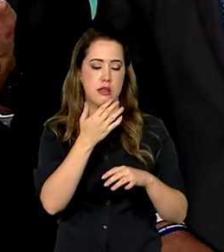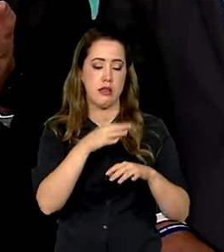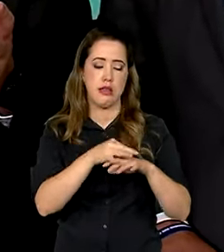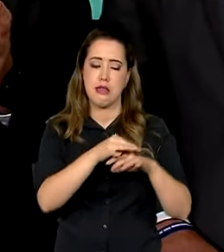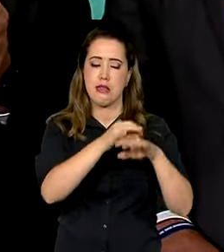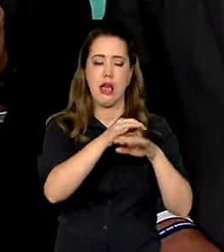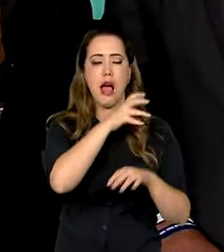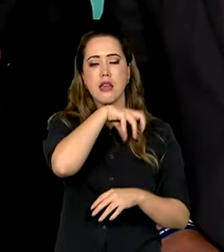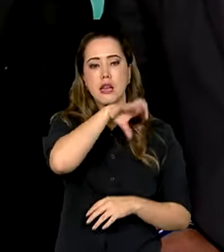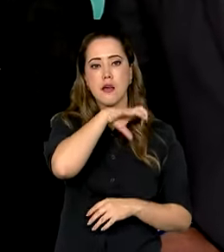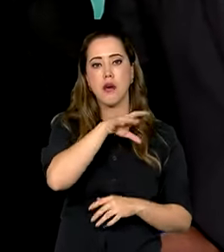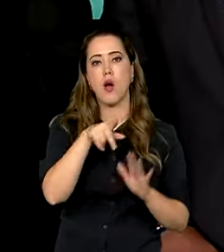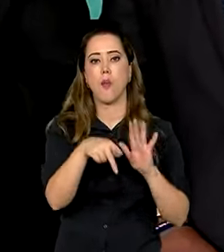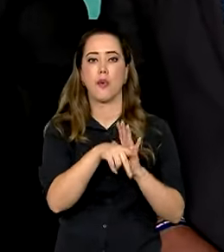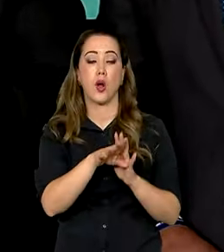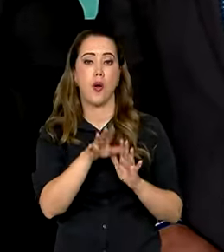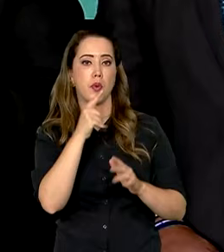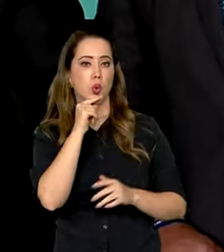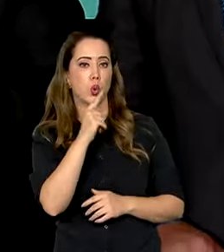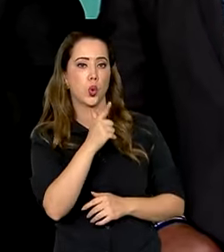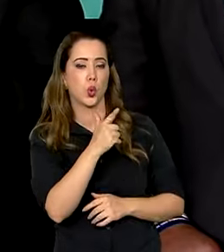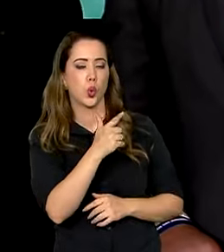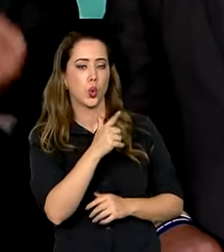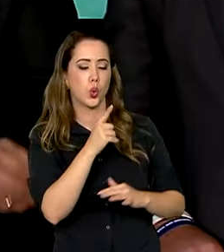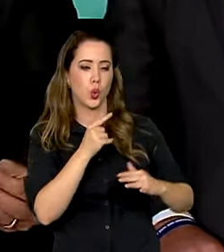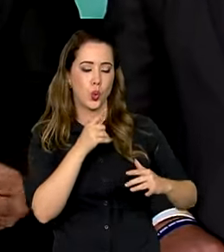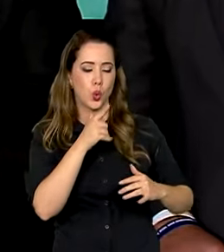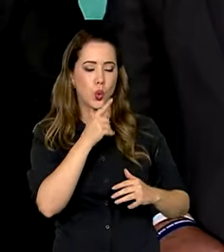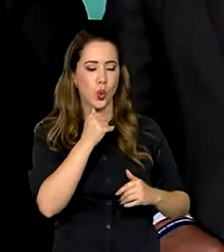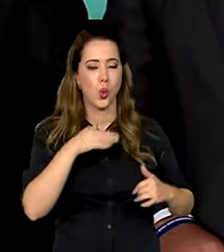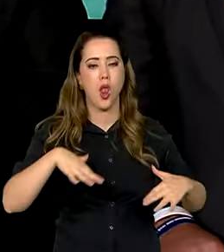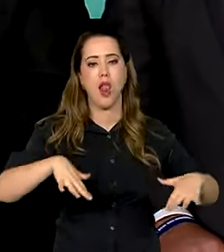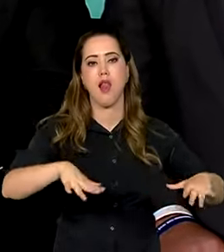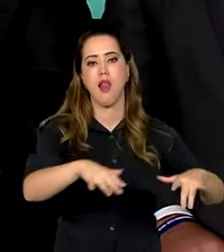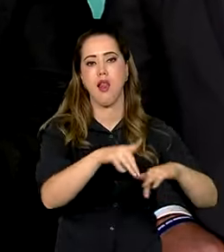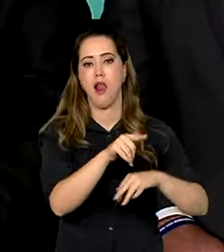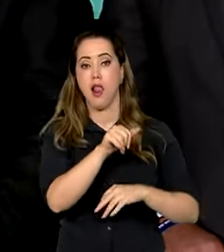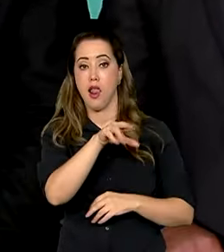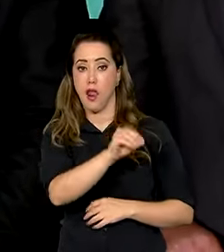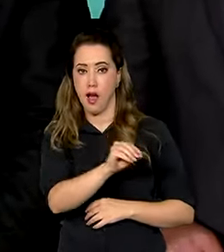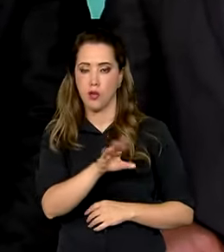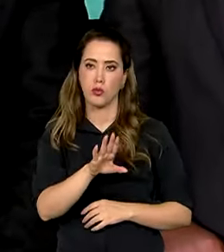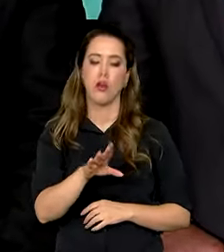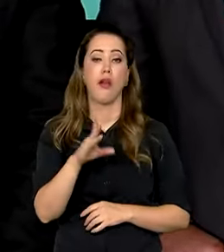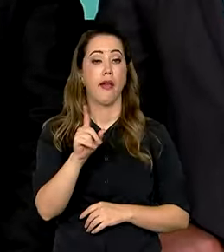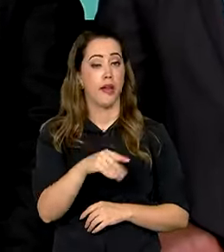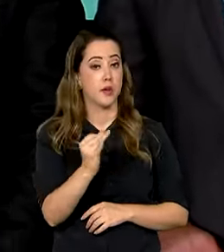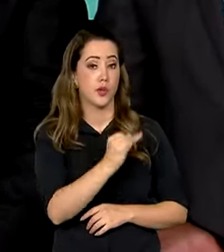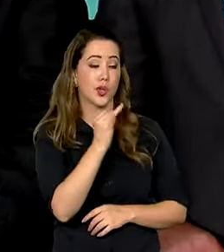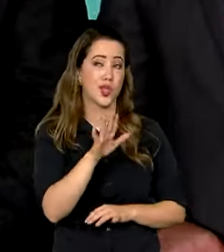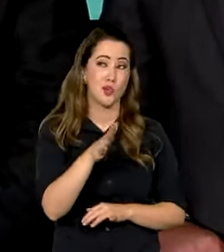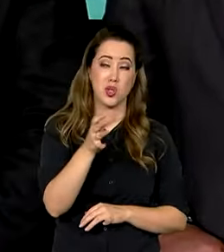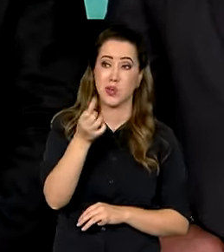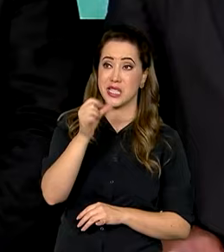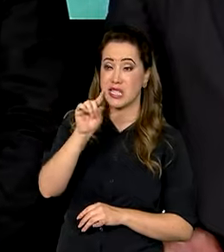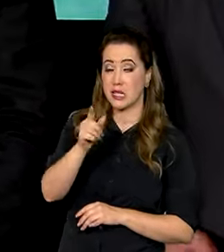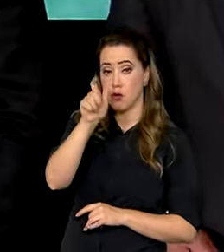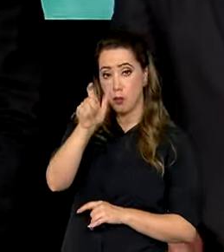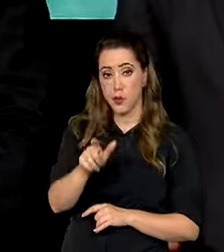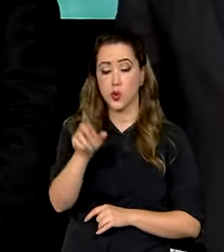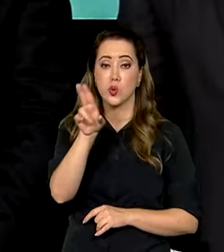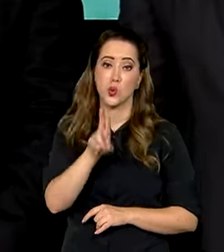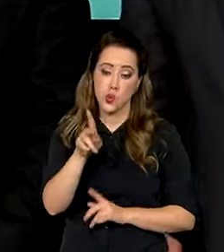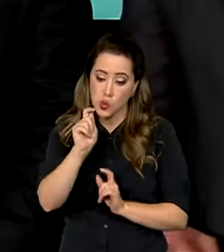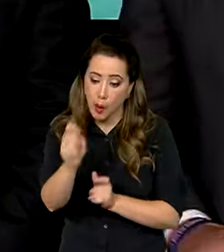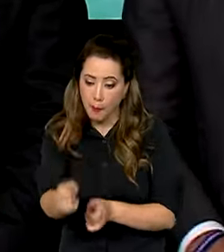lagunar e marítima. Então, isso é bastante relevante. Muitas pessoas, pelo menos 6 mil, têm a sua renda a partir da